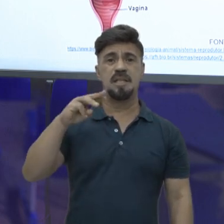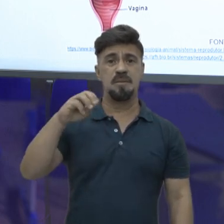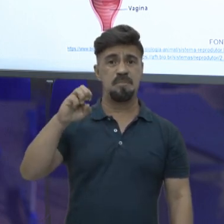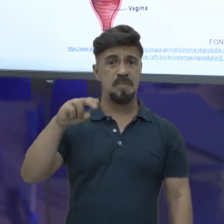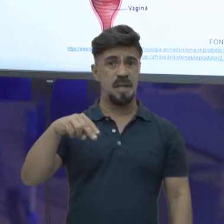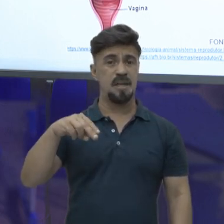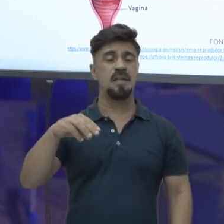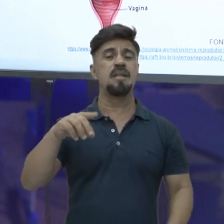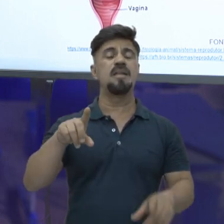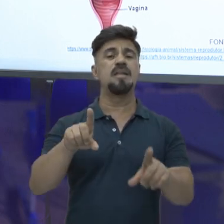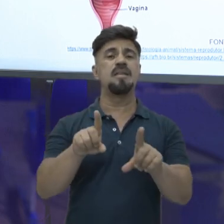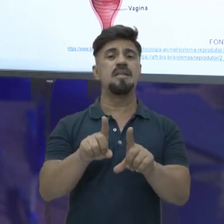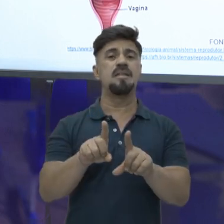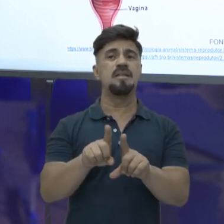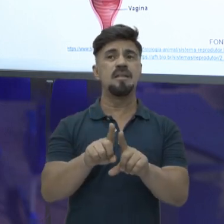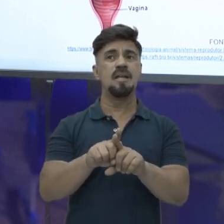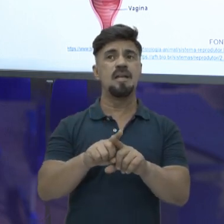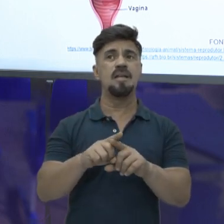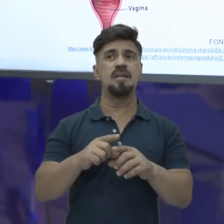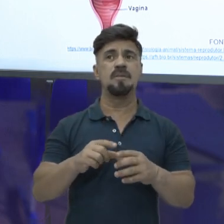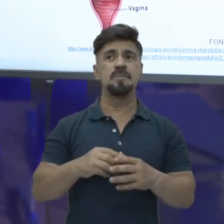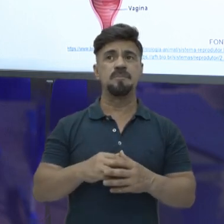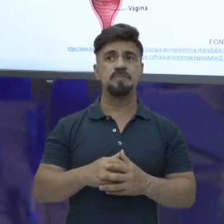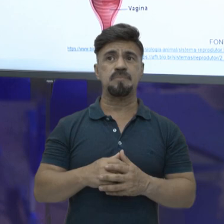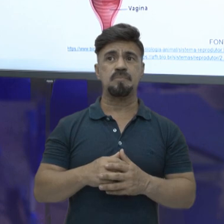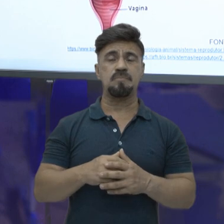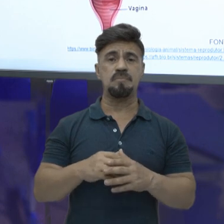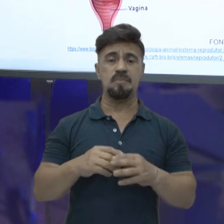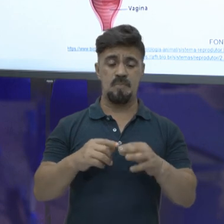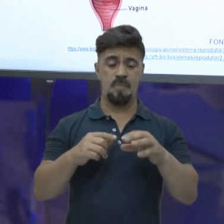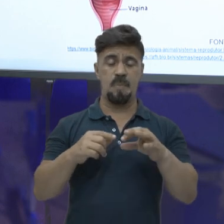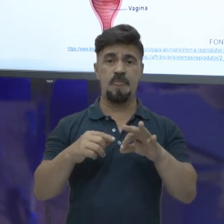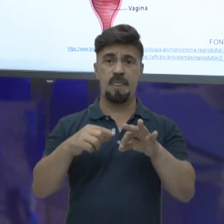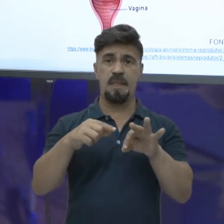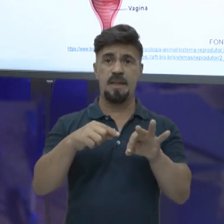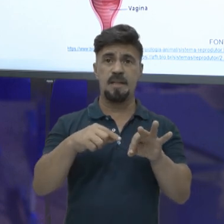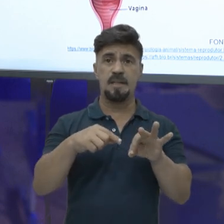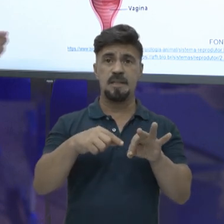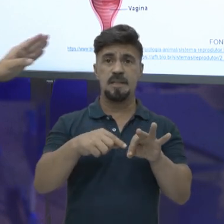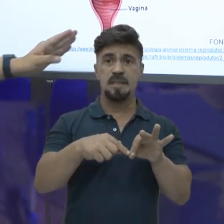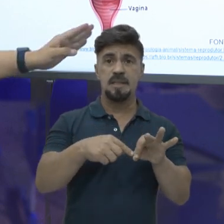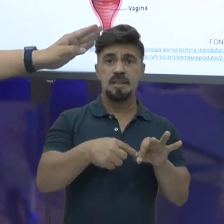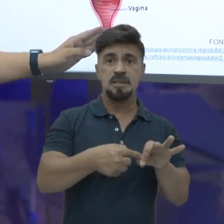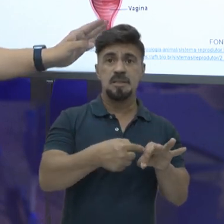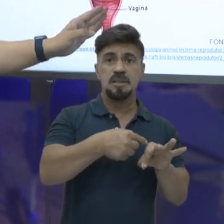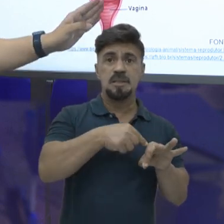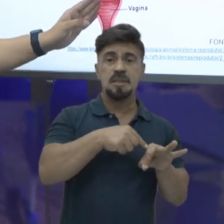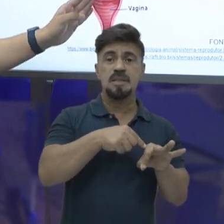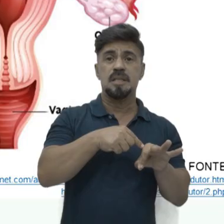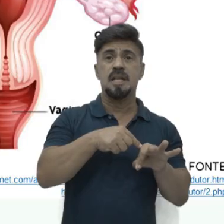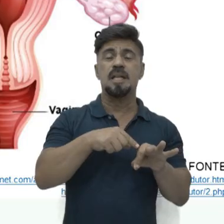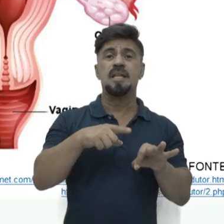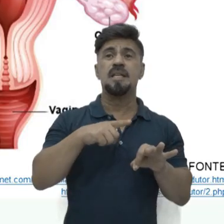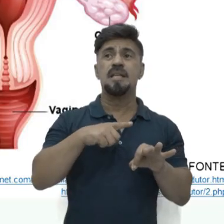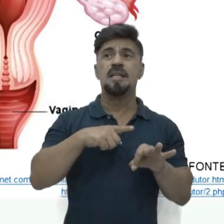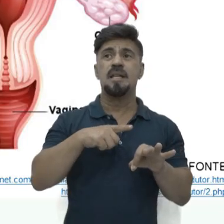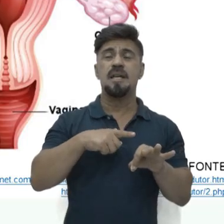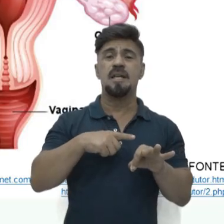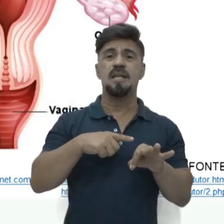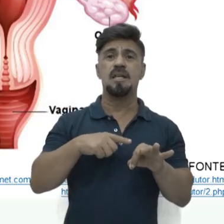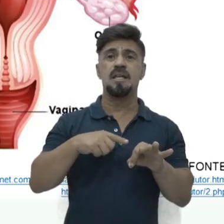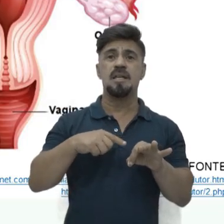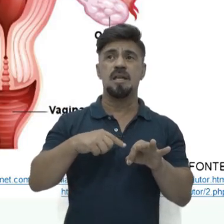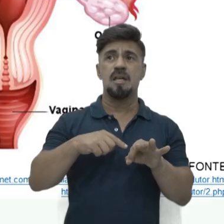tá bom? E aí, subindo então dessa região externa da vagina, eu vou ter então o canal